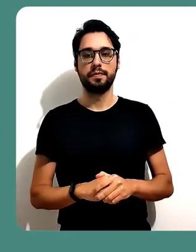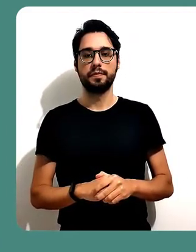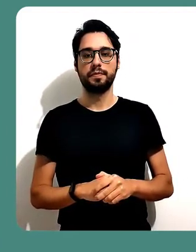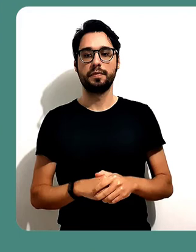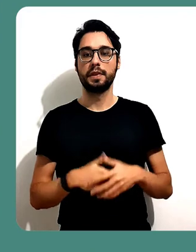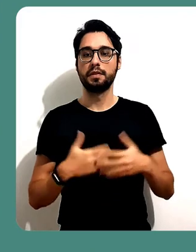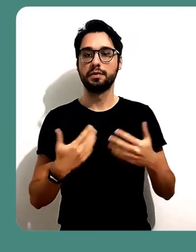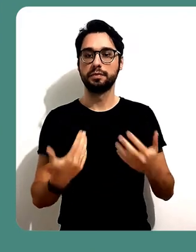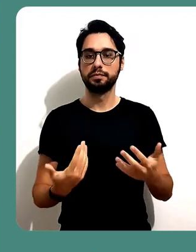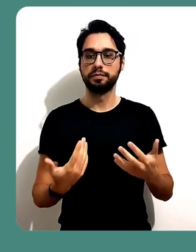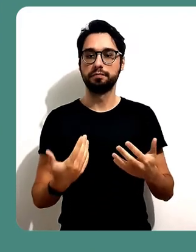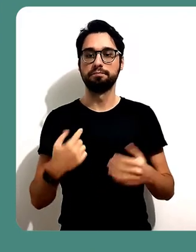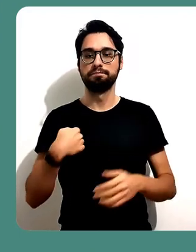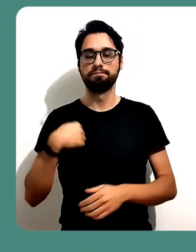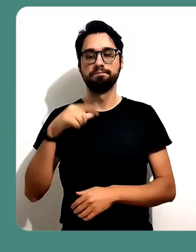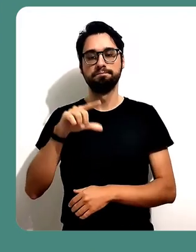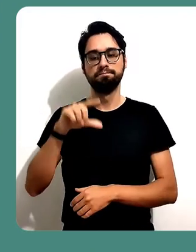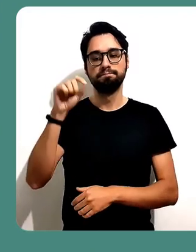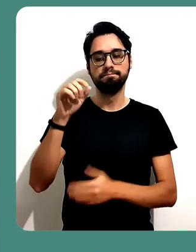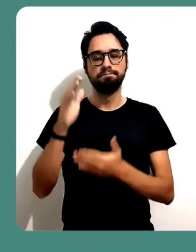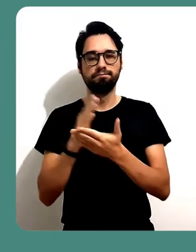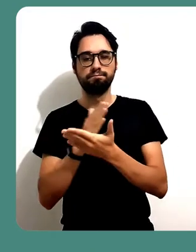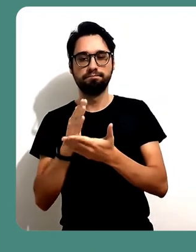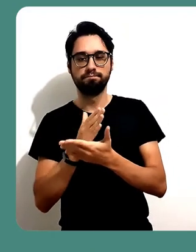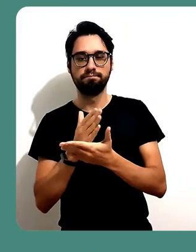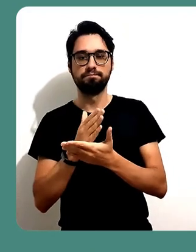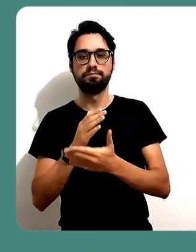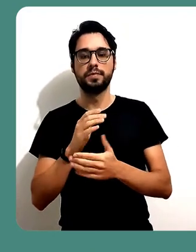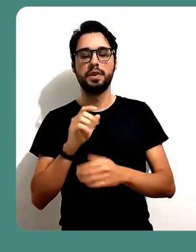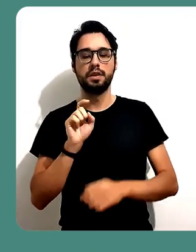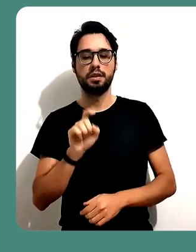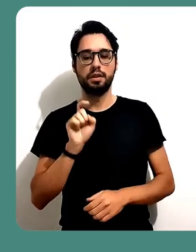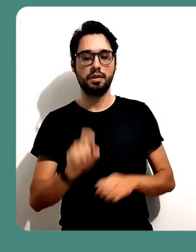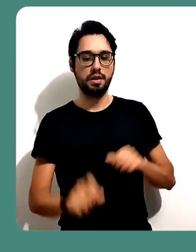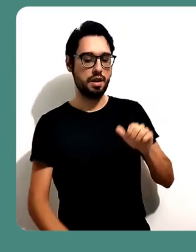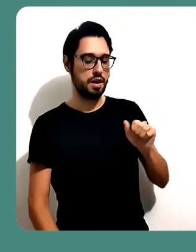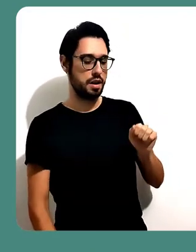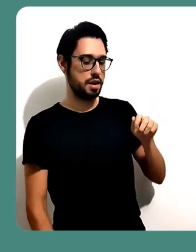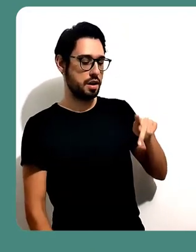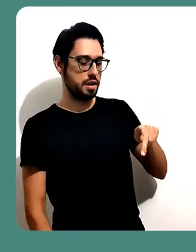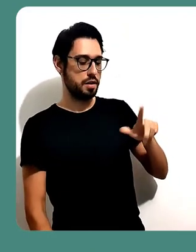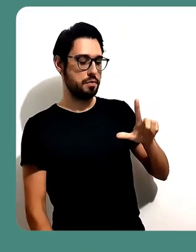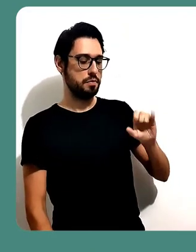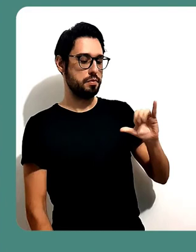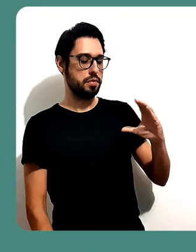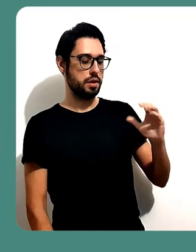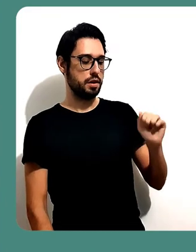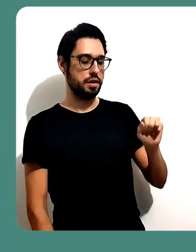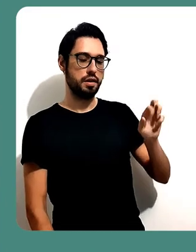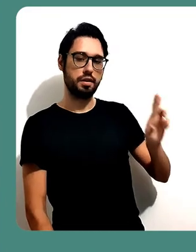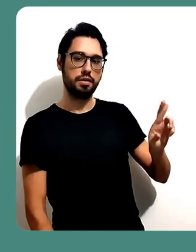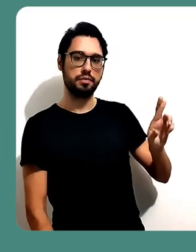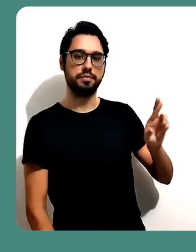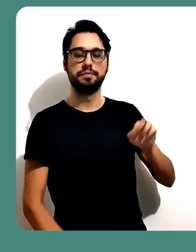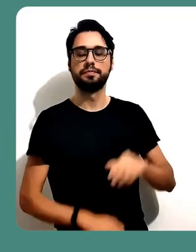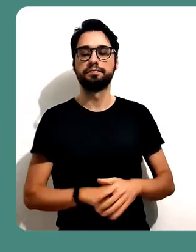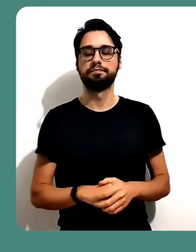as funcionalidades da webconferência. Então aqui a gente escolheu algumas e eu vou aplicar.